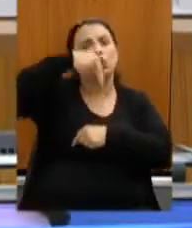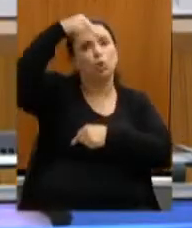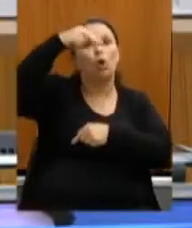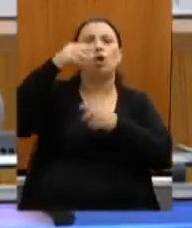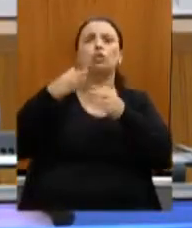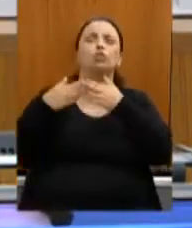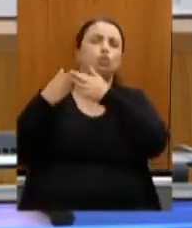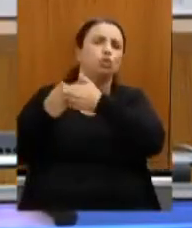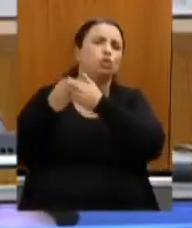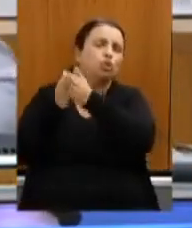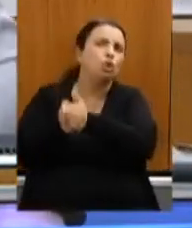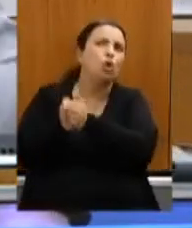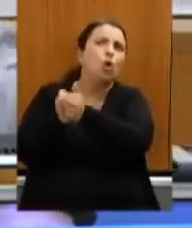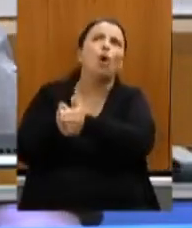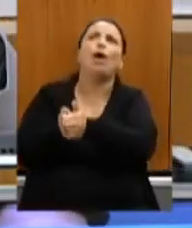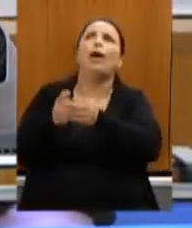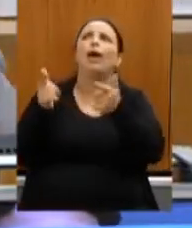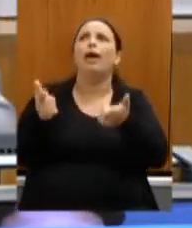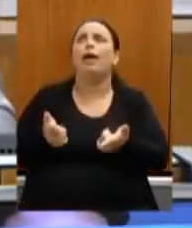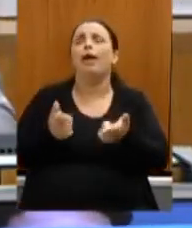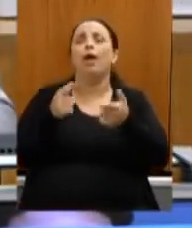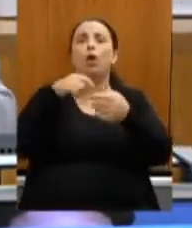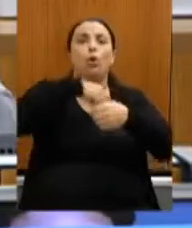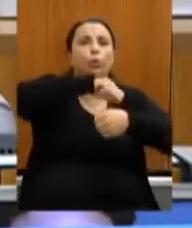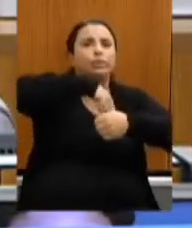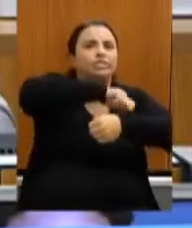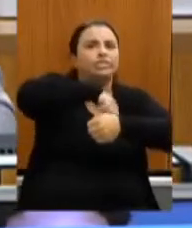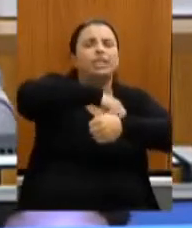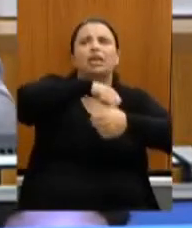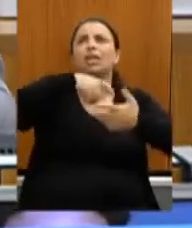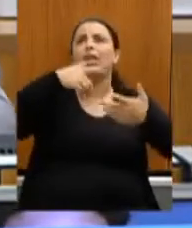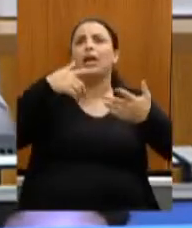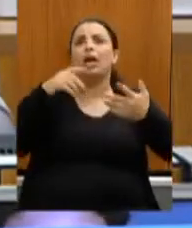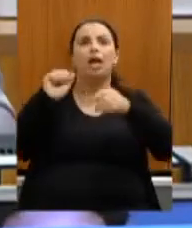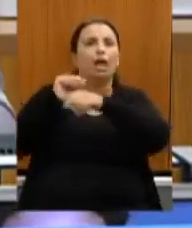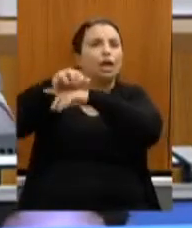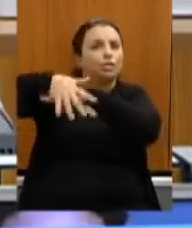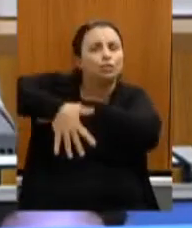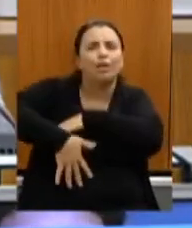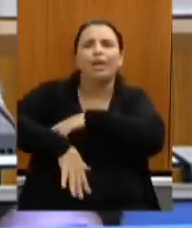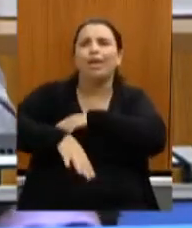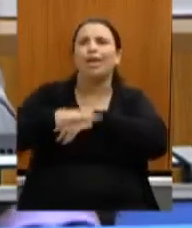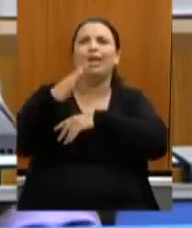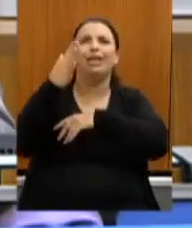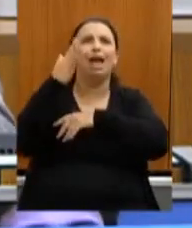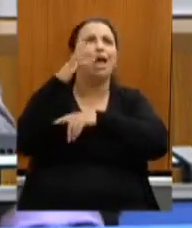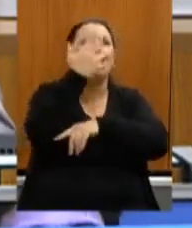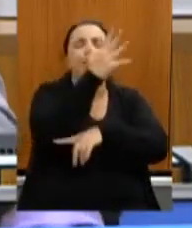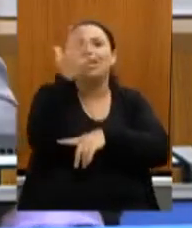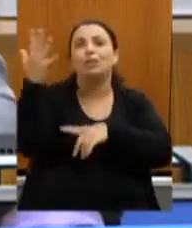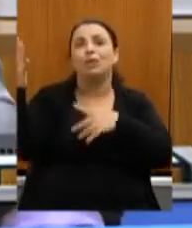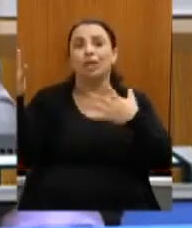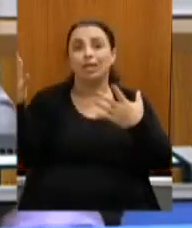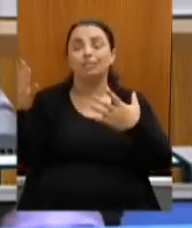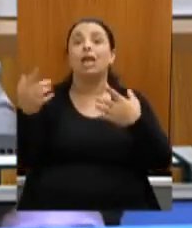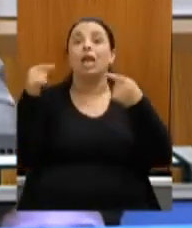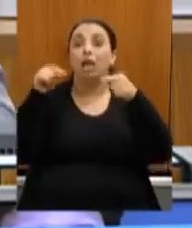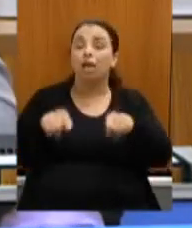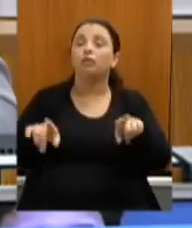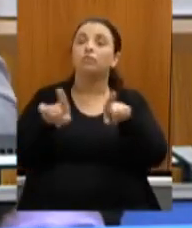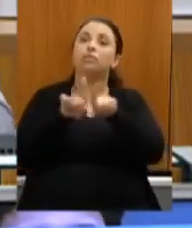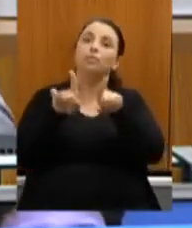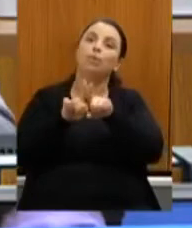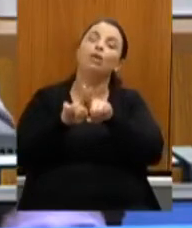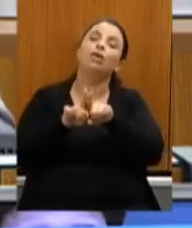de cozinha de cachoeira de natureza realmente passa também pelos recursos e a